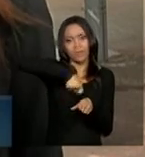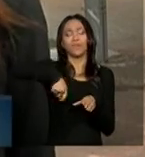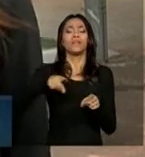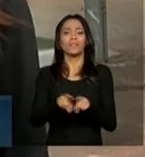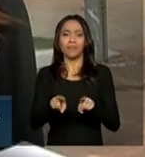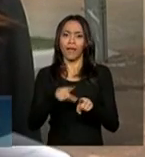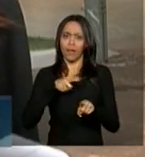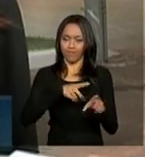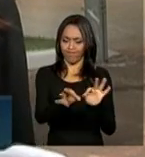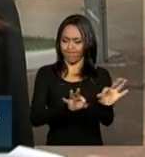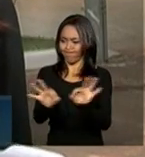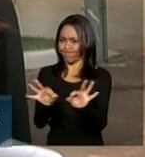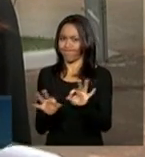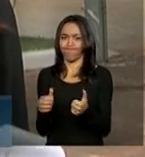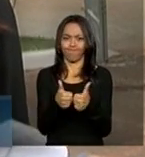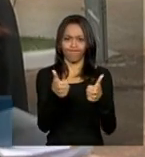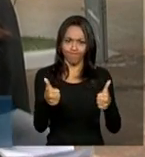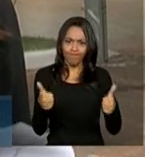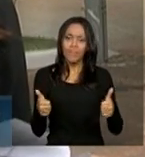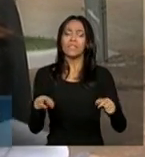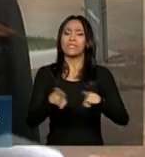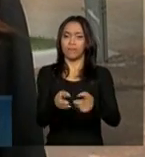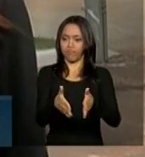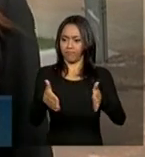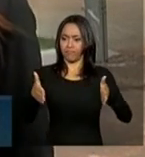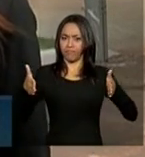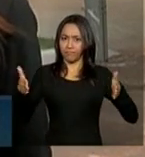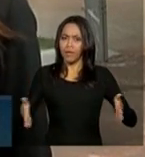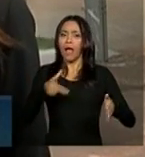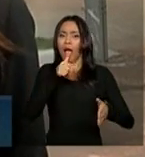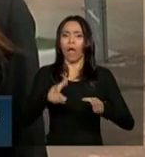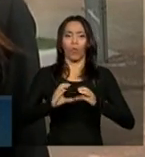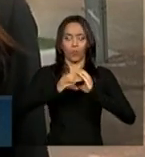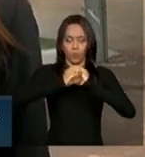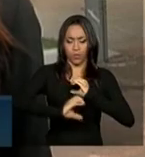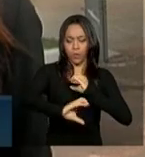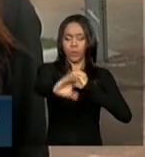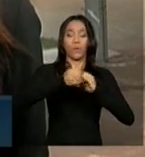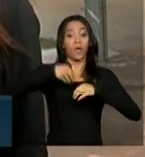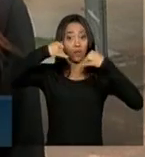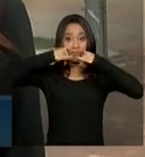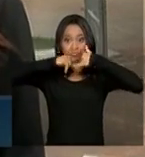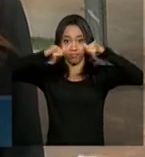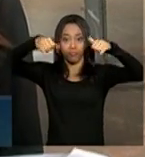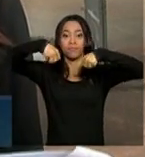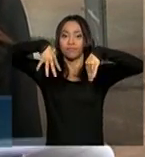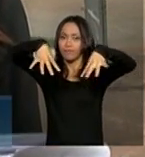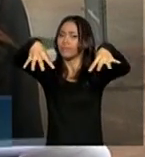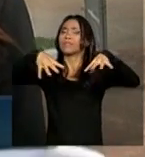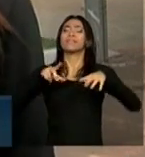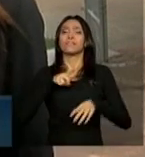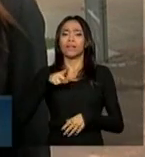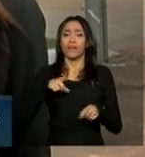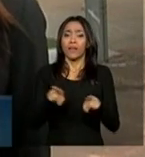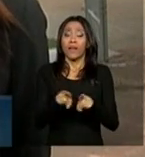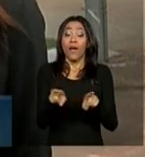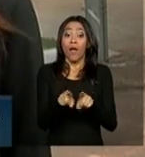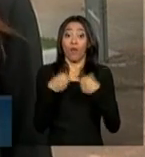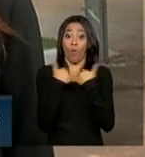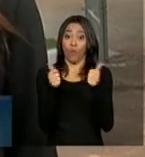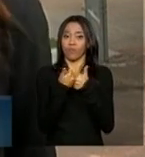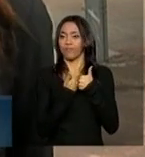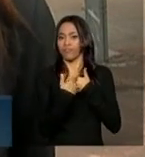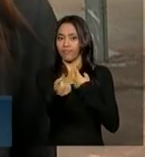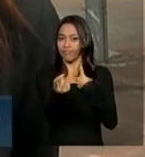e são equipadas com infraestrutura, com pavimentação, rede de água, esgoto, energia elétrica, drenagem e acesso ao transporte